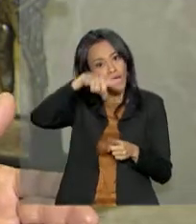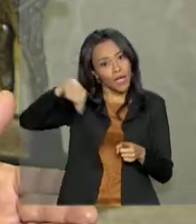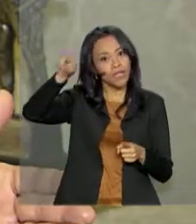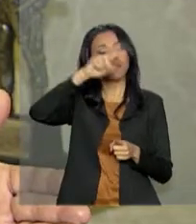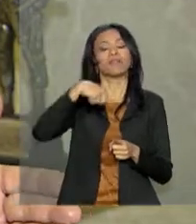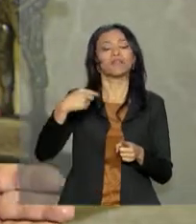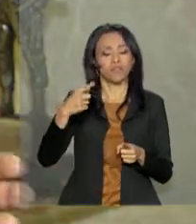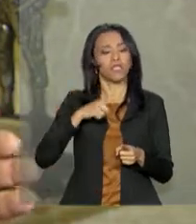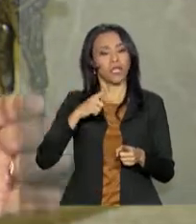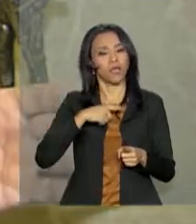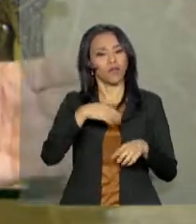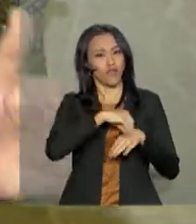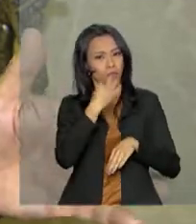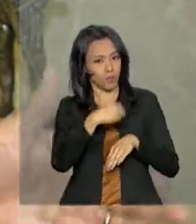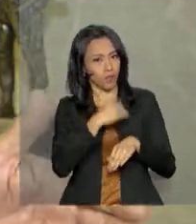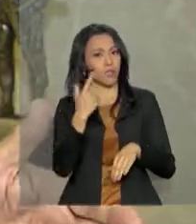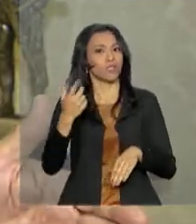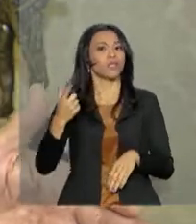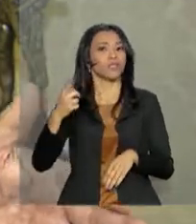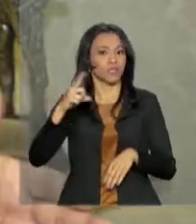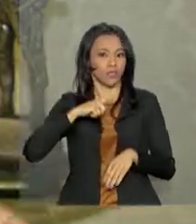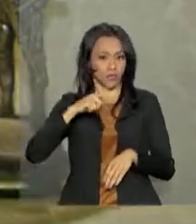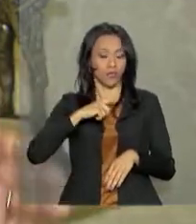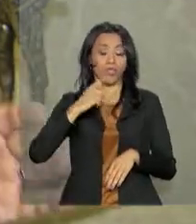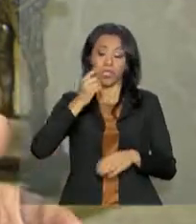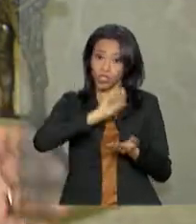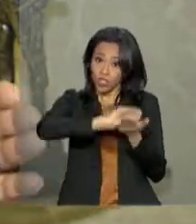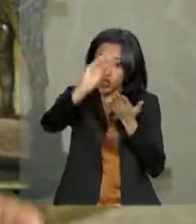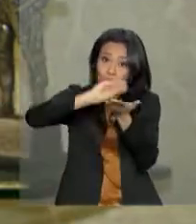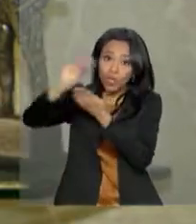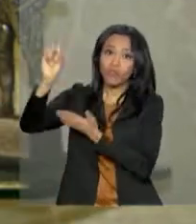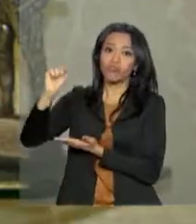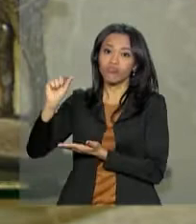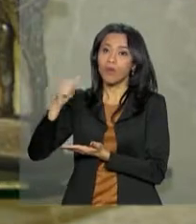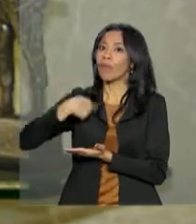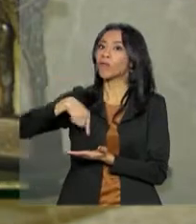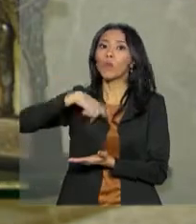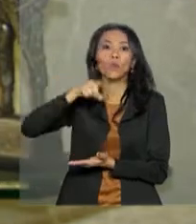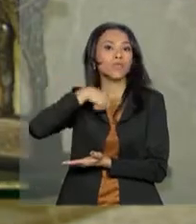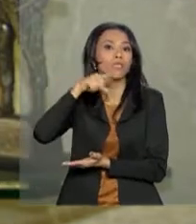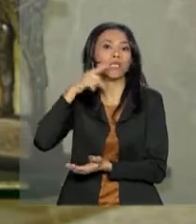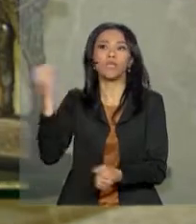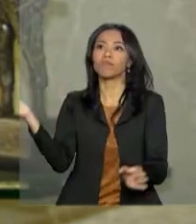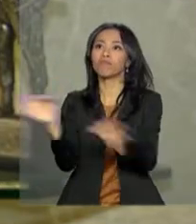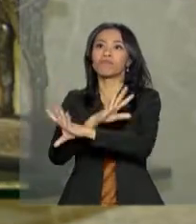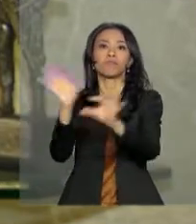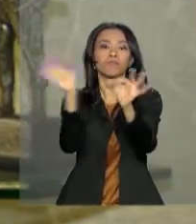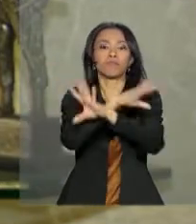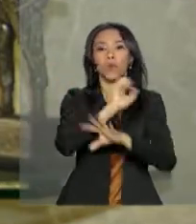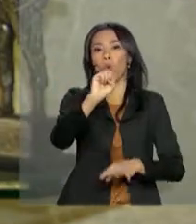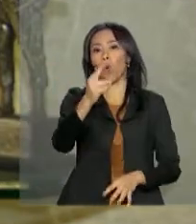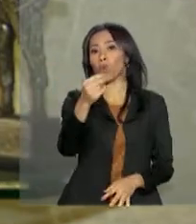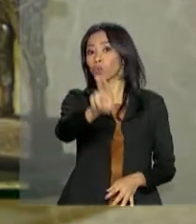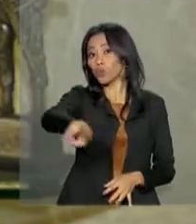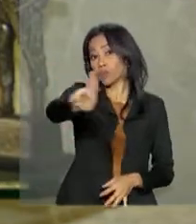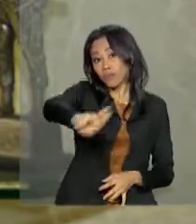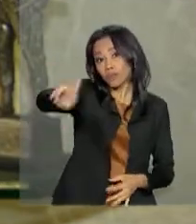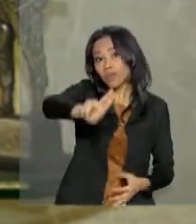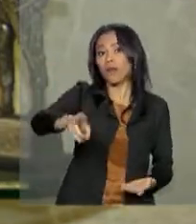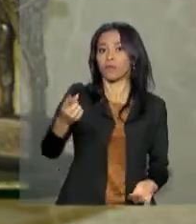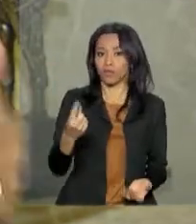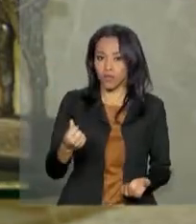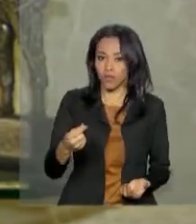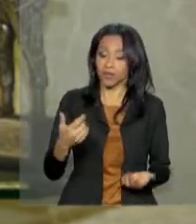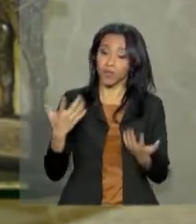essas informações, recursos vultuosos do Estado, e não conseguiam concluir, usar o recurso, porque não tinham projetos.